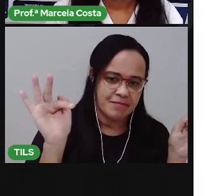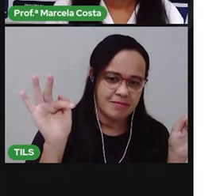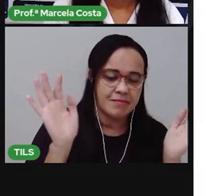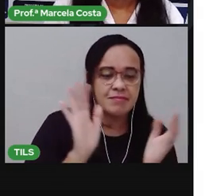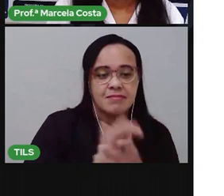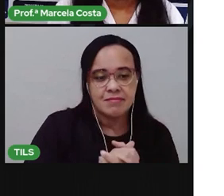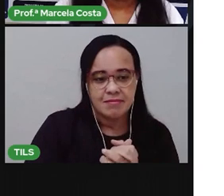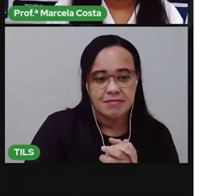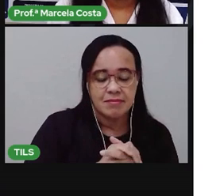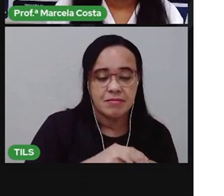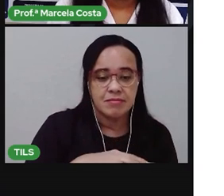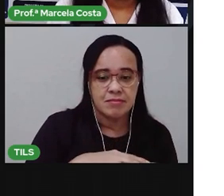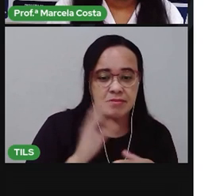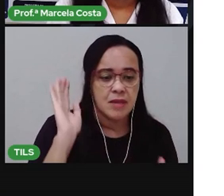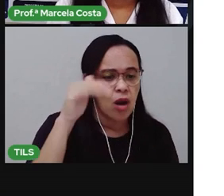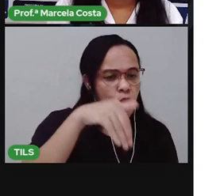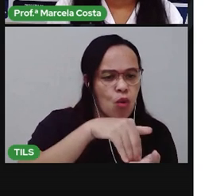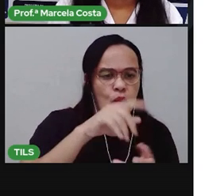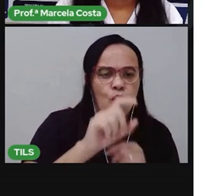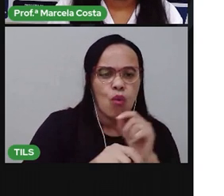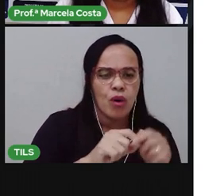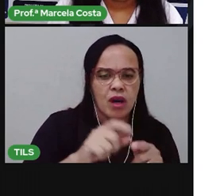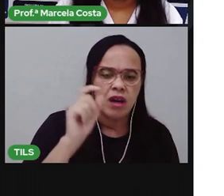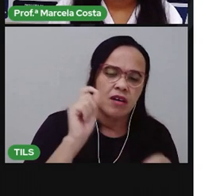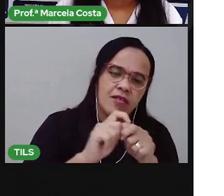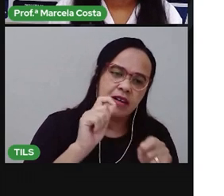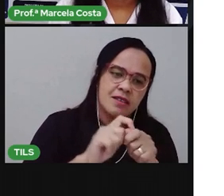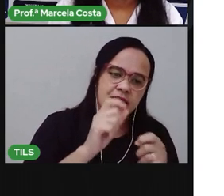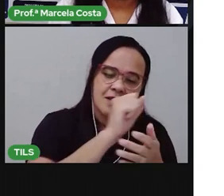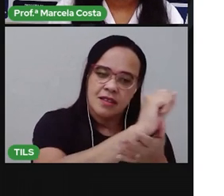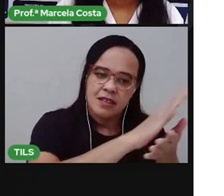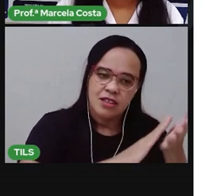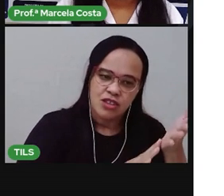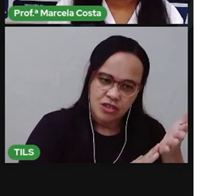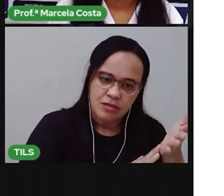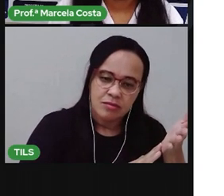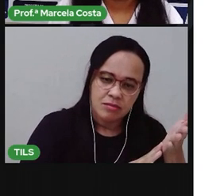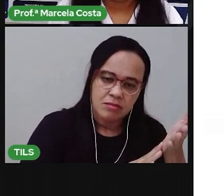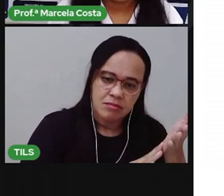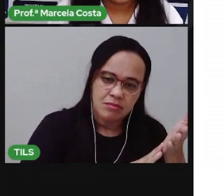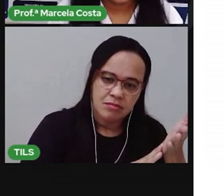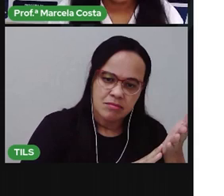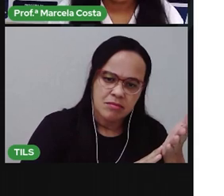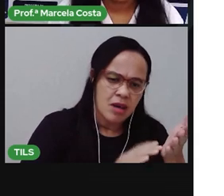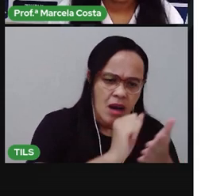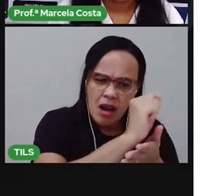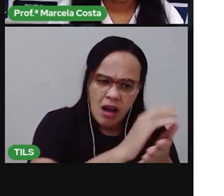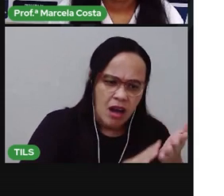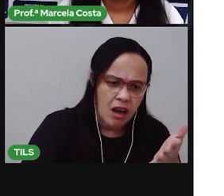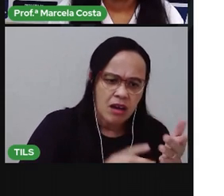E a última. Fazer a atividade.